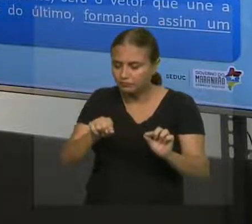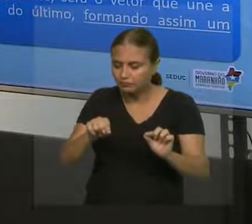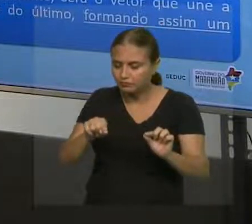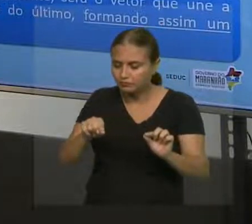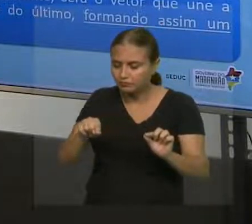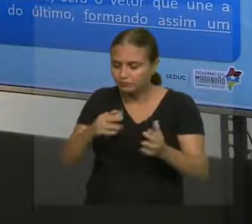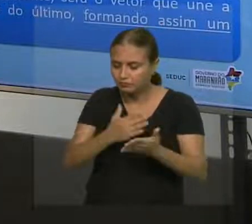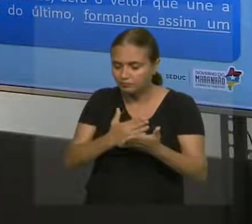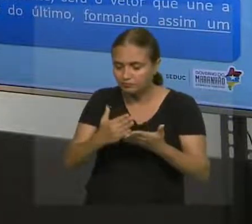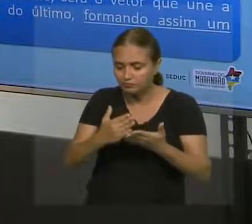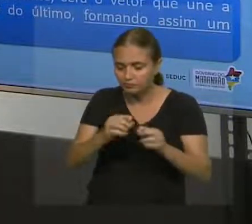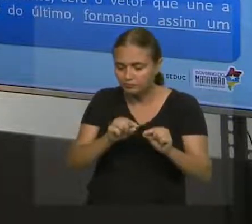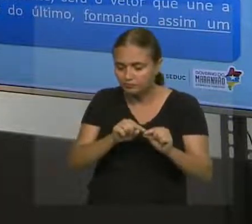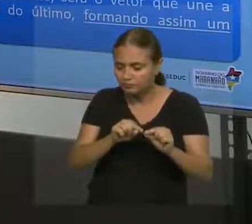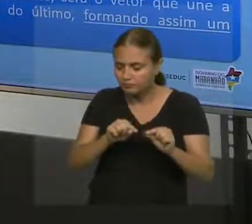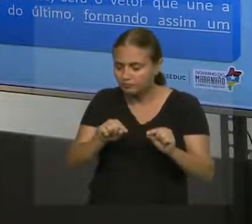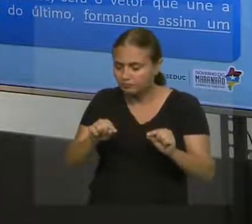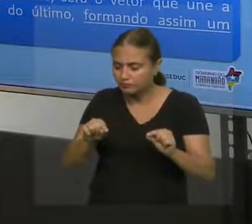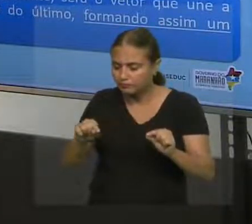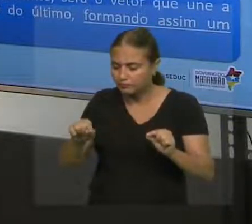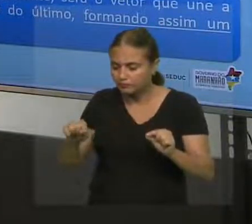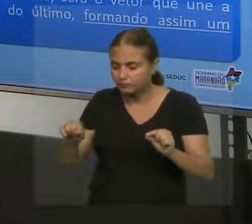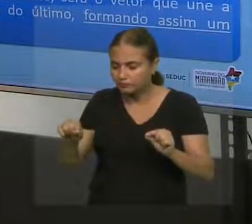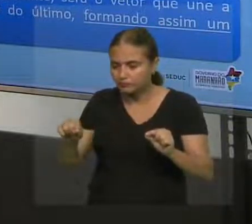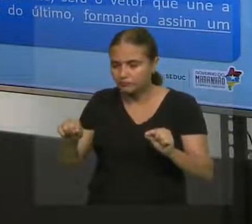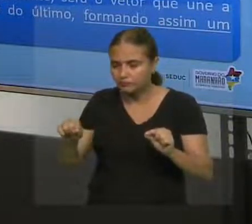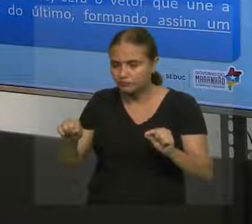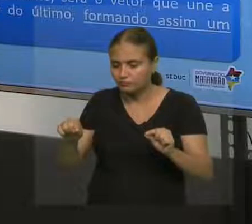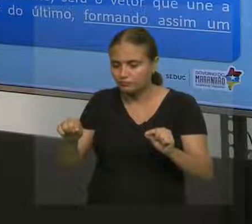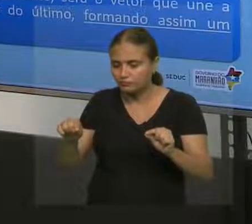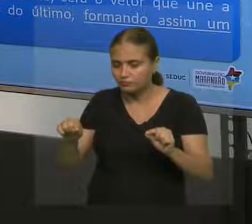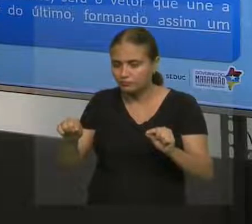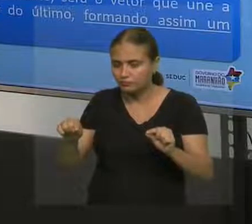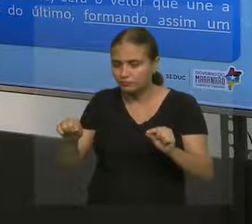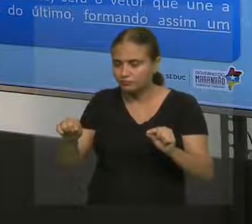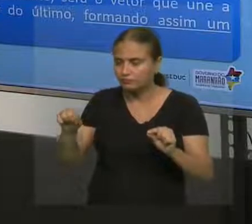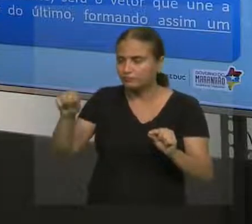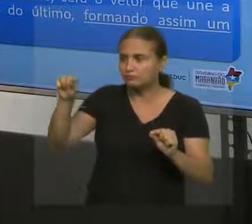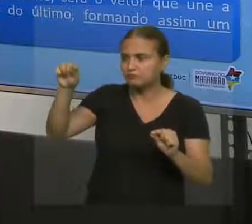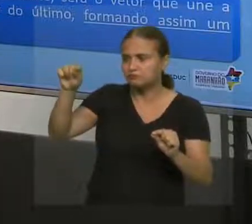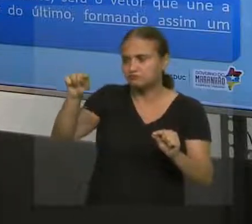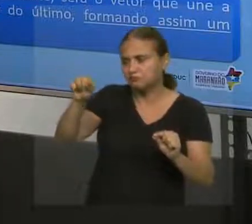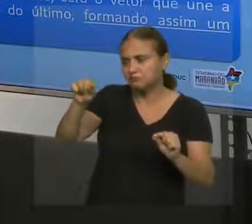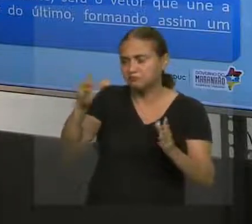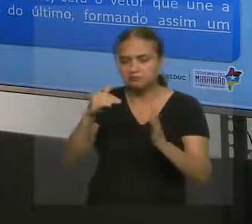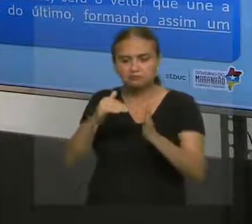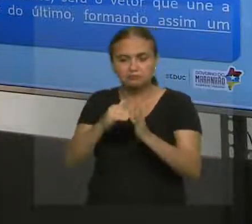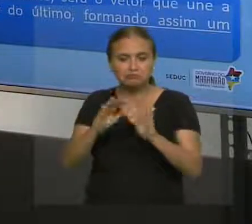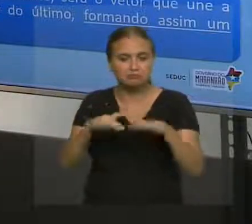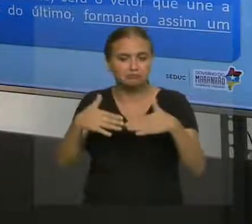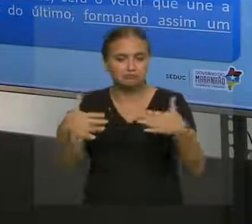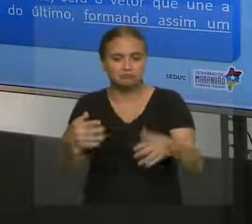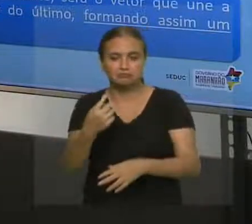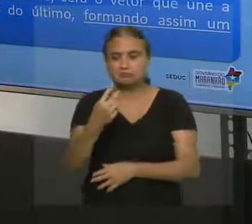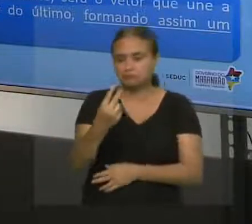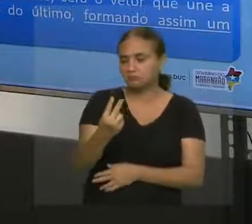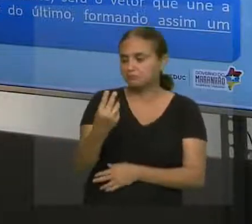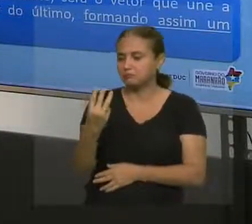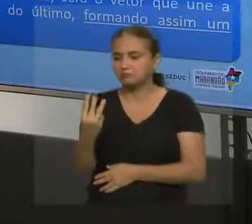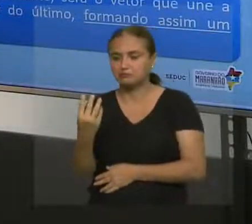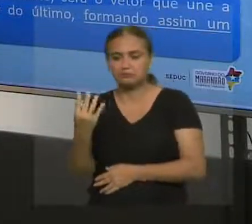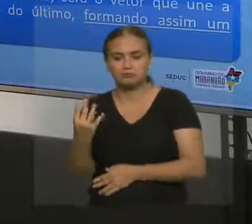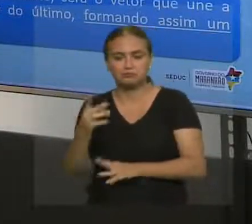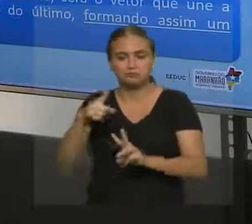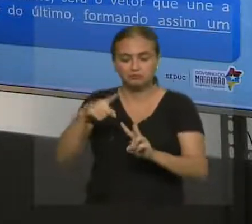origem do primeiro vetor que você colocou, com a extremidade, ou seja, o final do último vetor que você colocou. Não interessa se foram dois, foram três, se foram quatro,